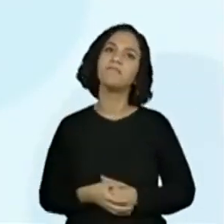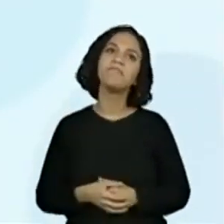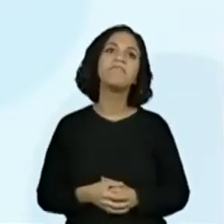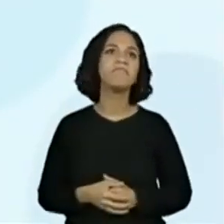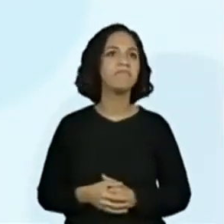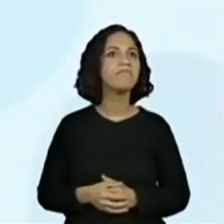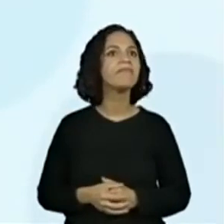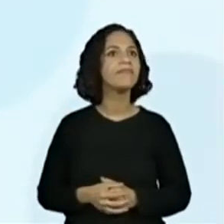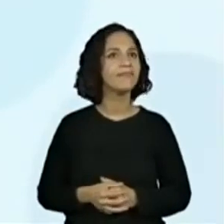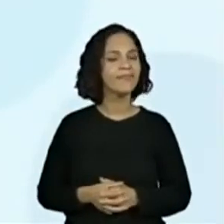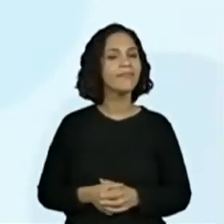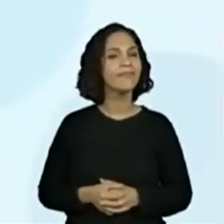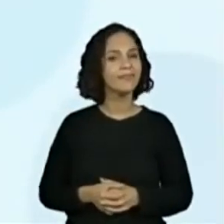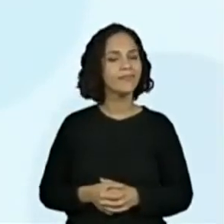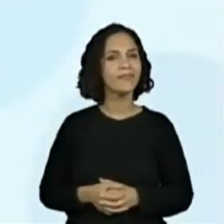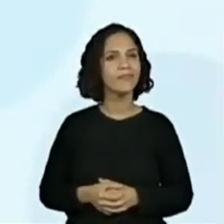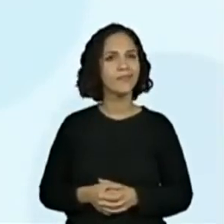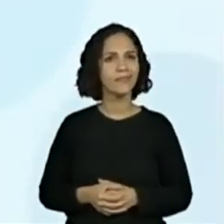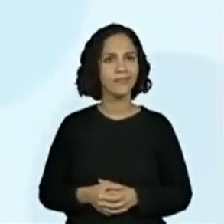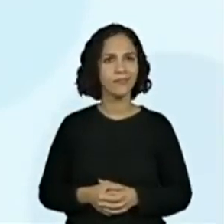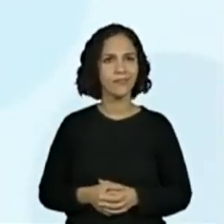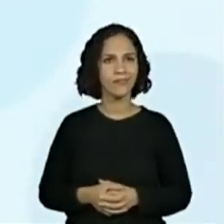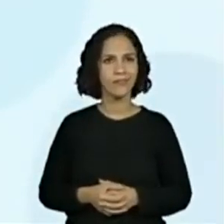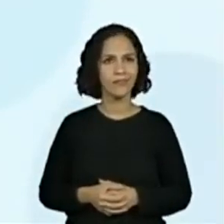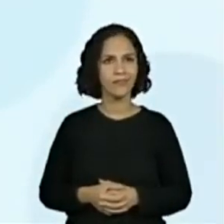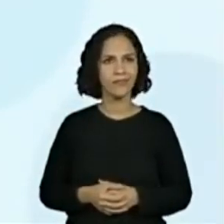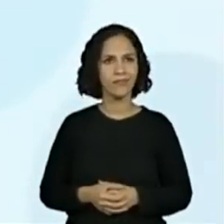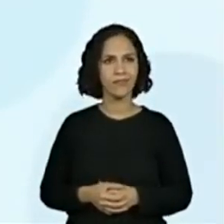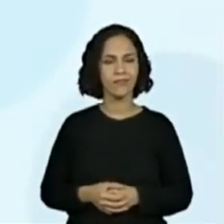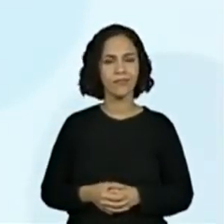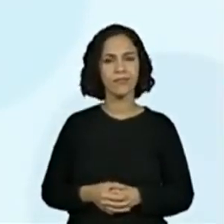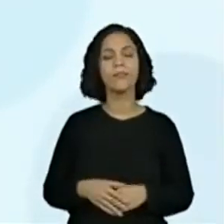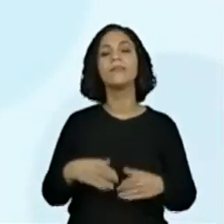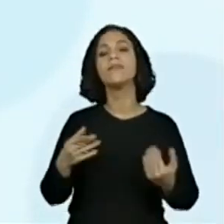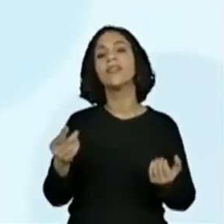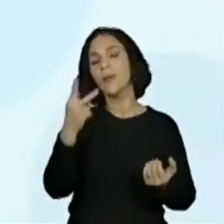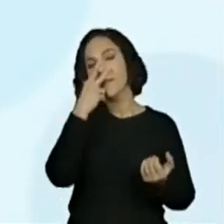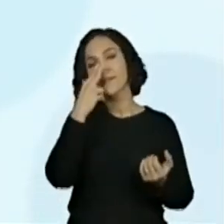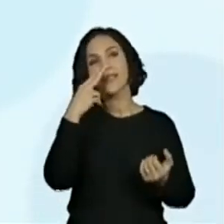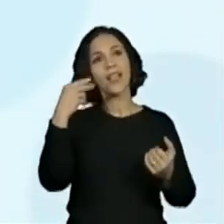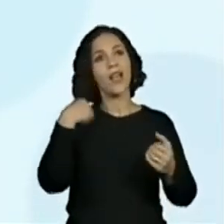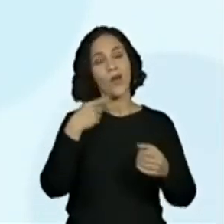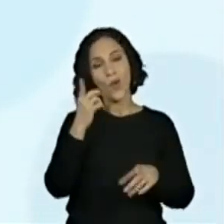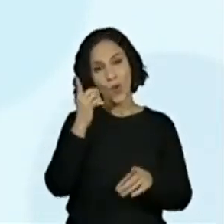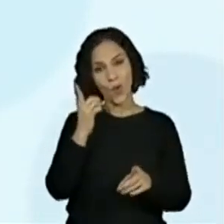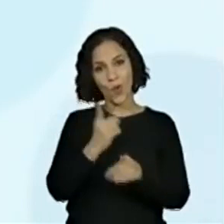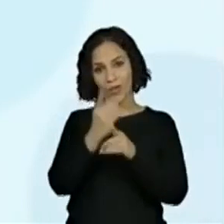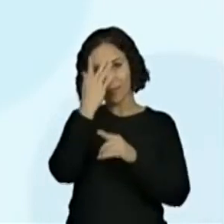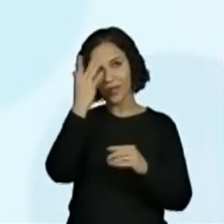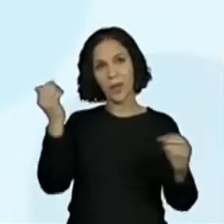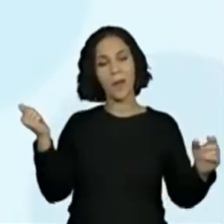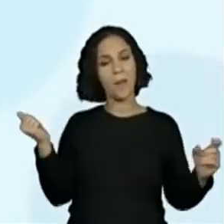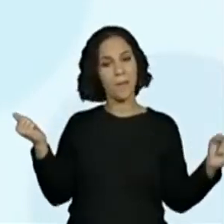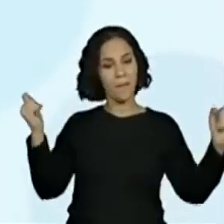Eu li... Leituras ao público. Encontro literário. Legal.